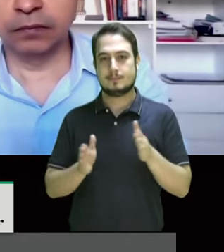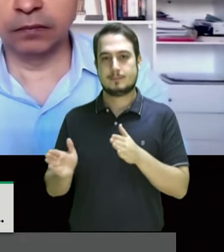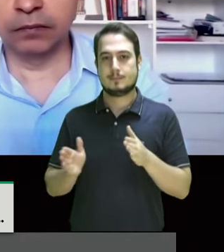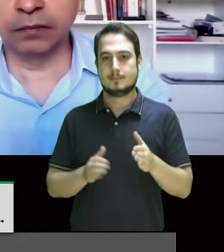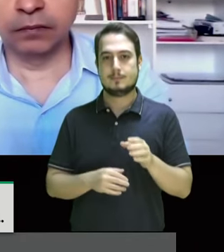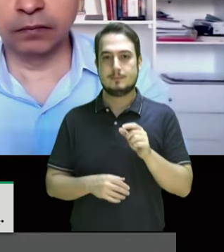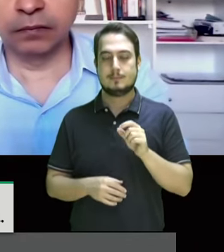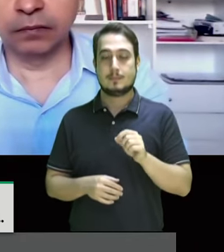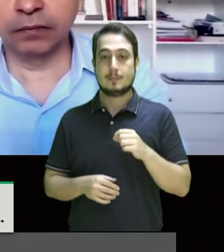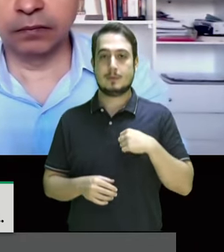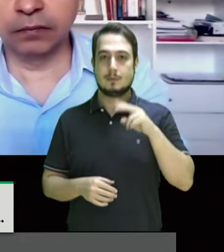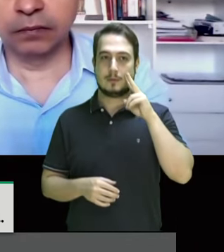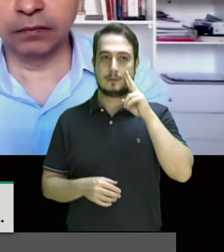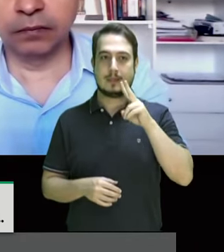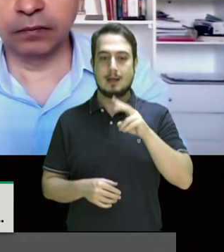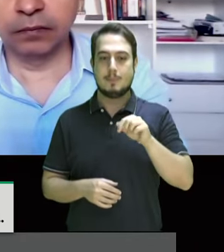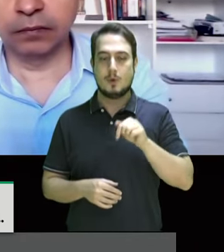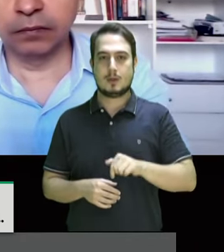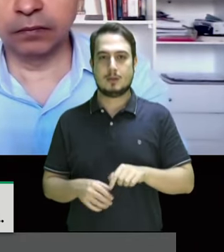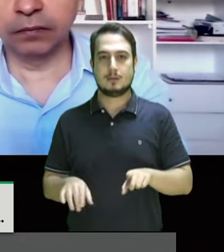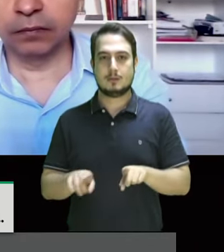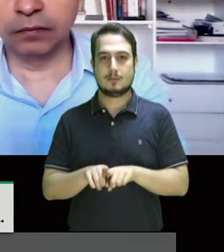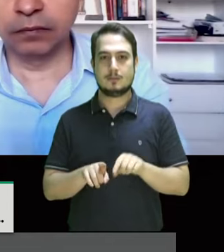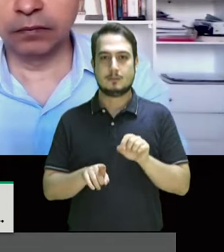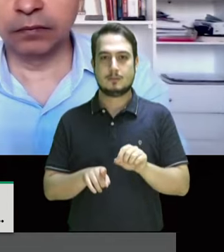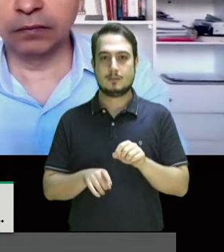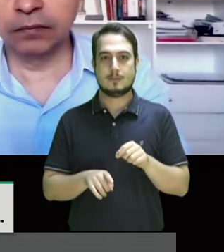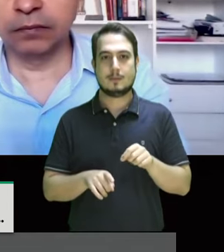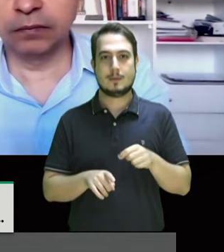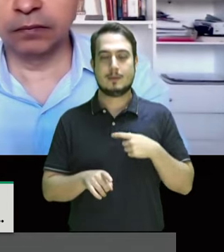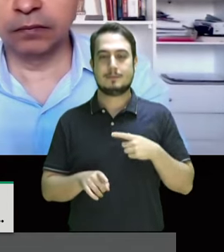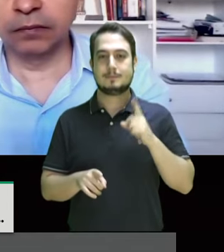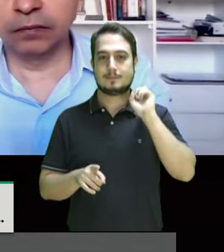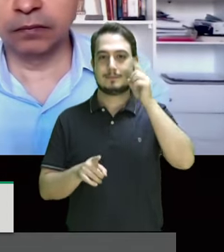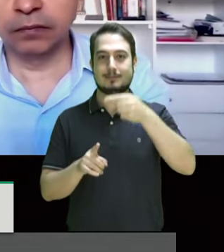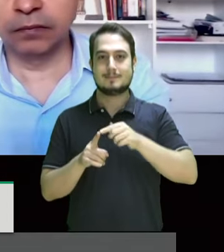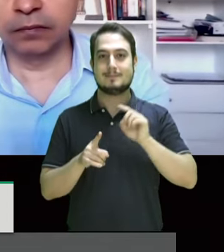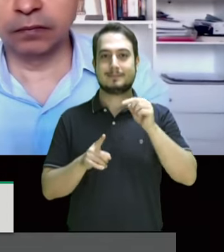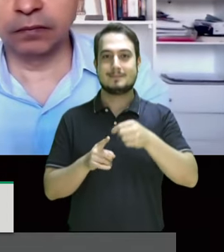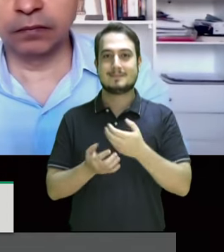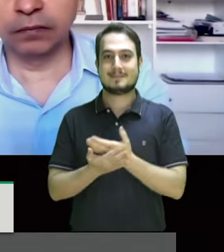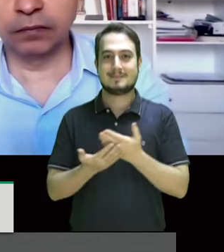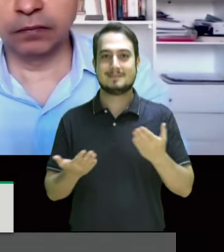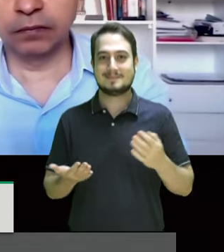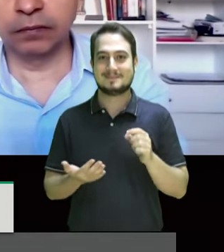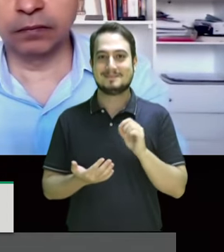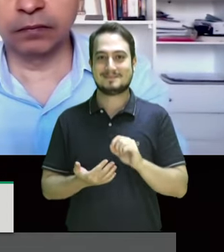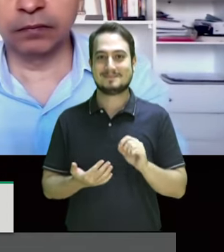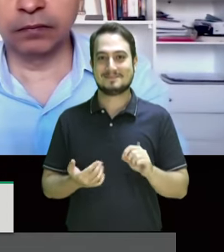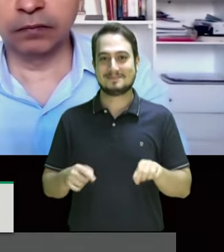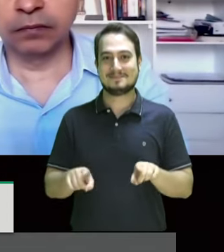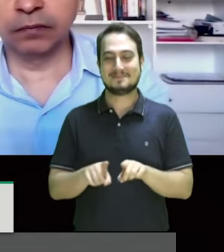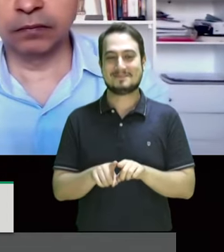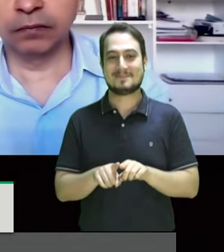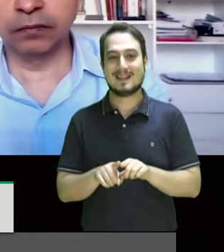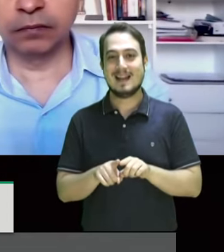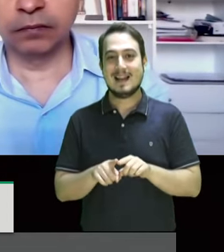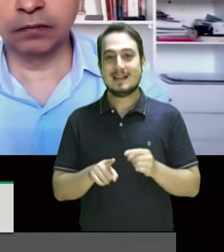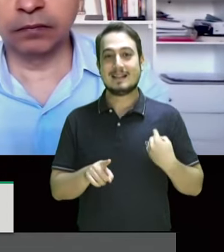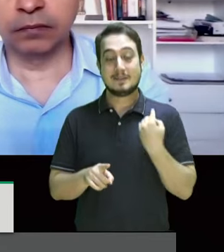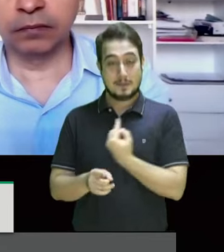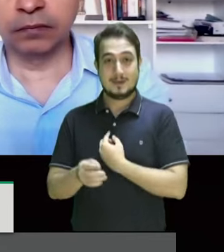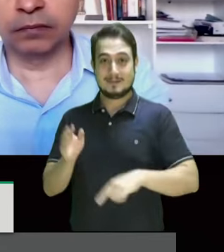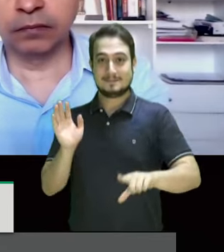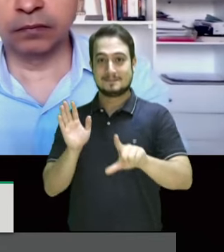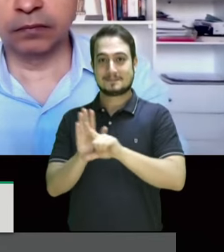e nós vemos né que infelizmente né objetivo da da lei